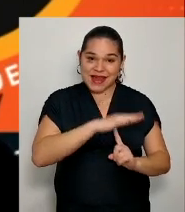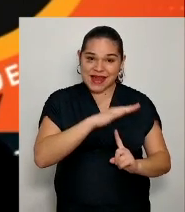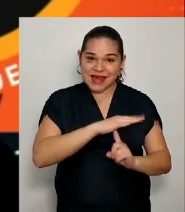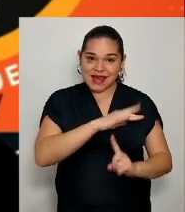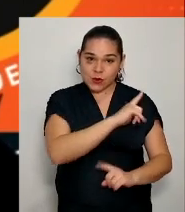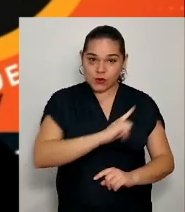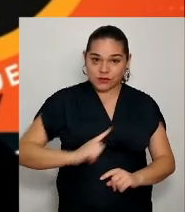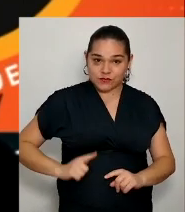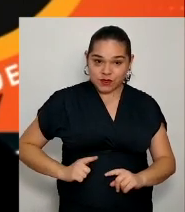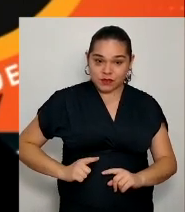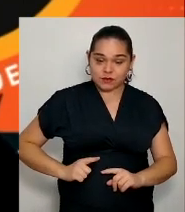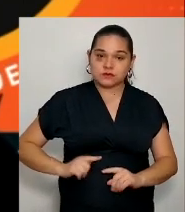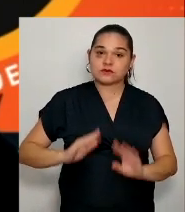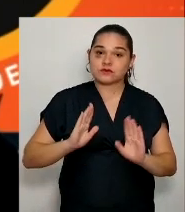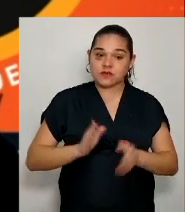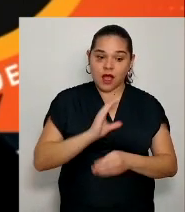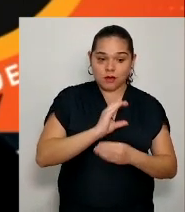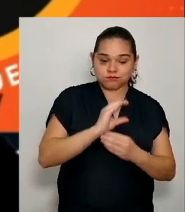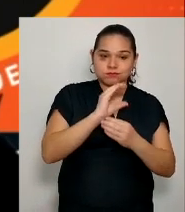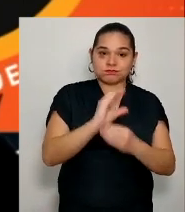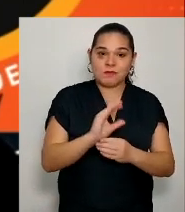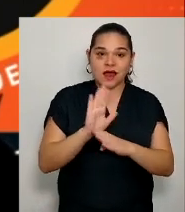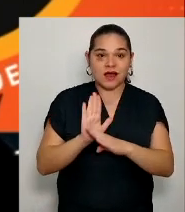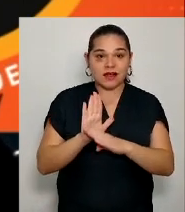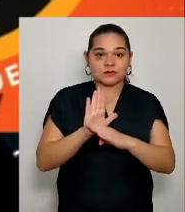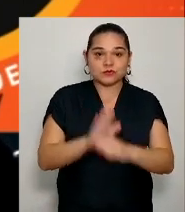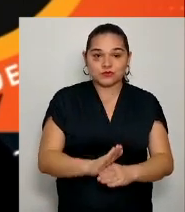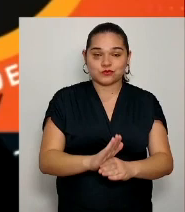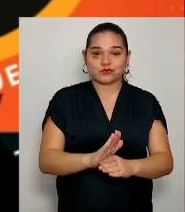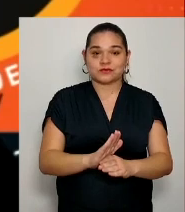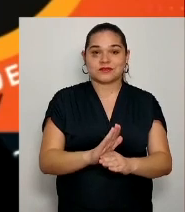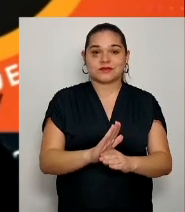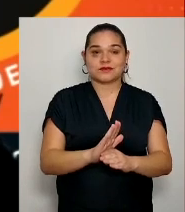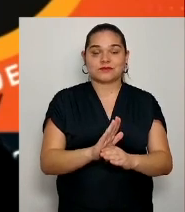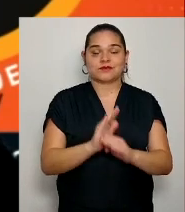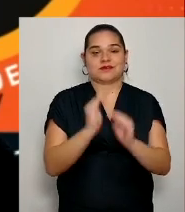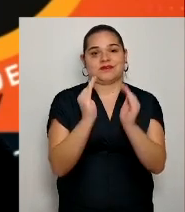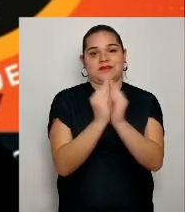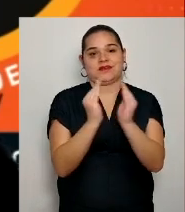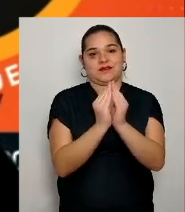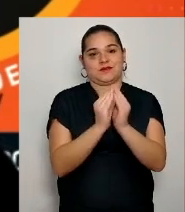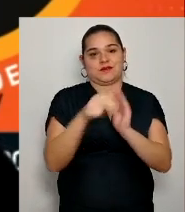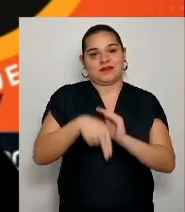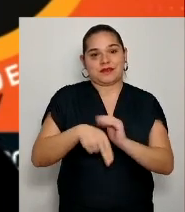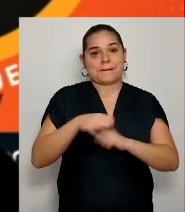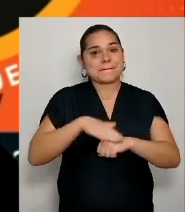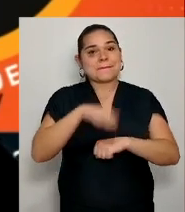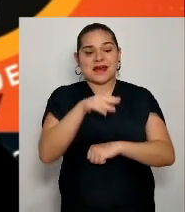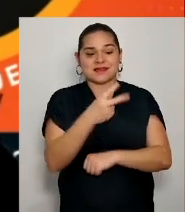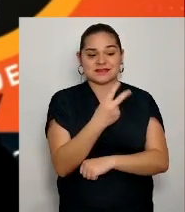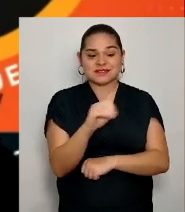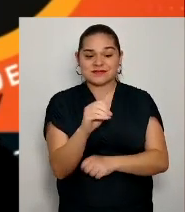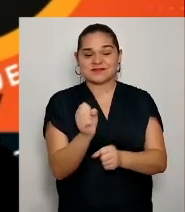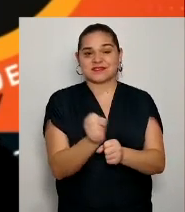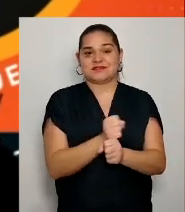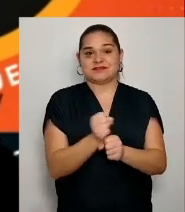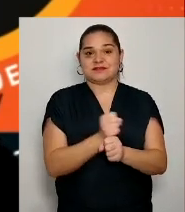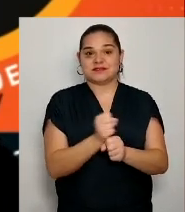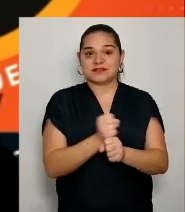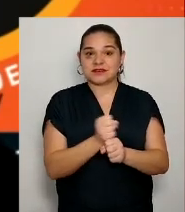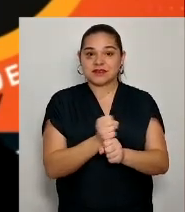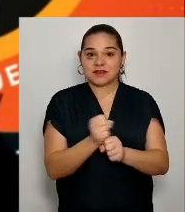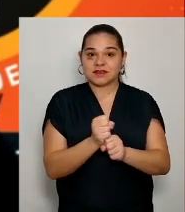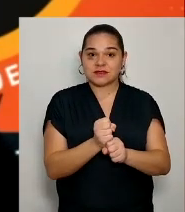planta por quase 20 anos aqui, ou mais de 20 anos, para que ela se estabelecesse aqui no